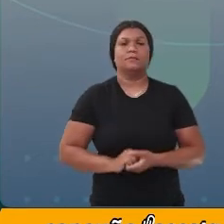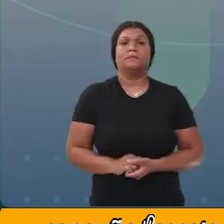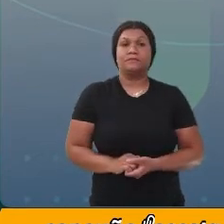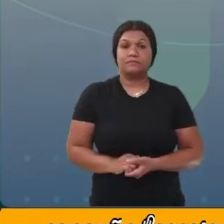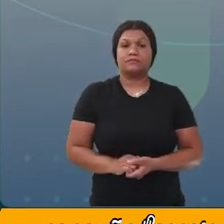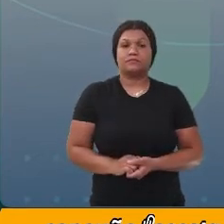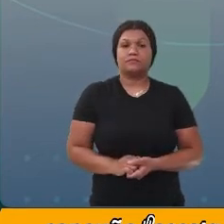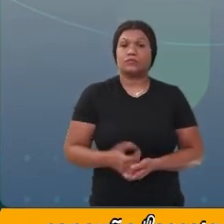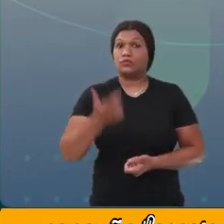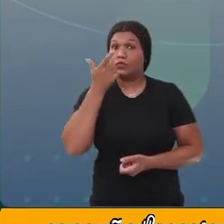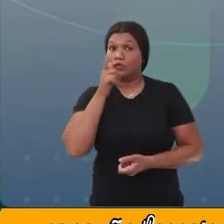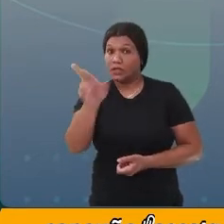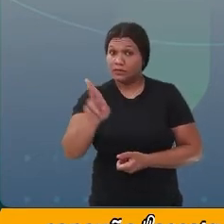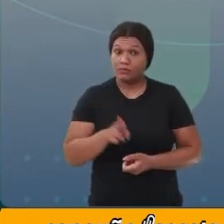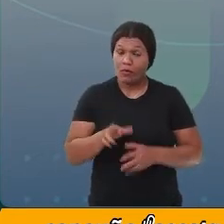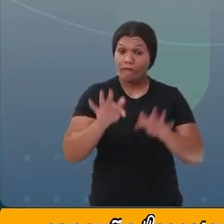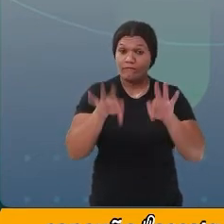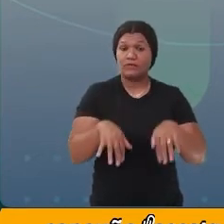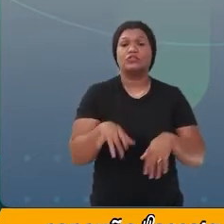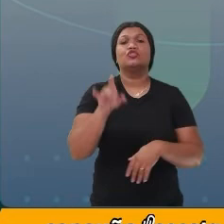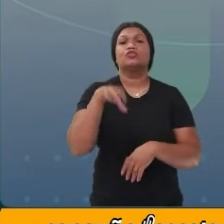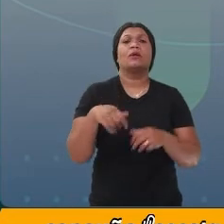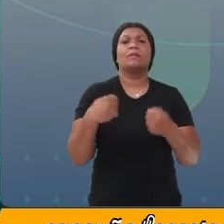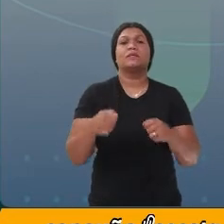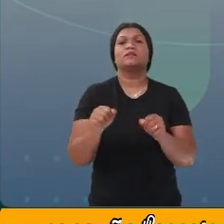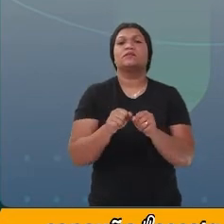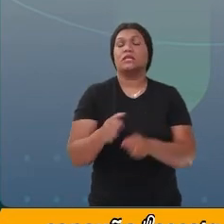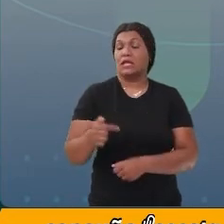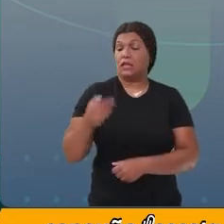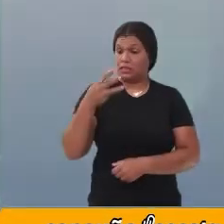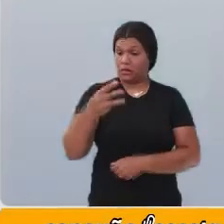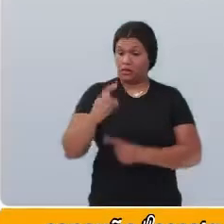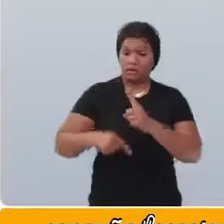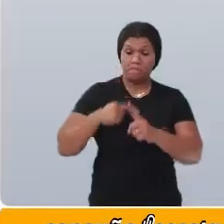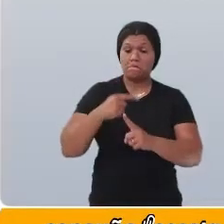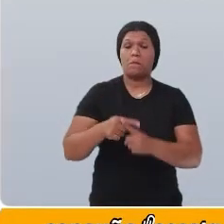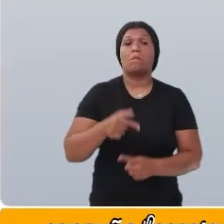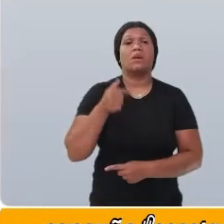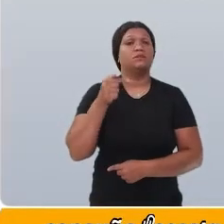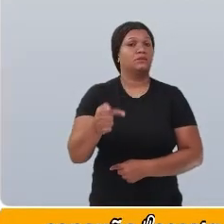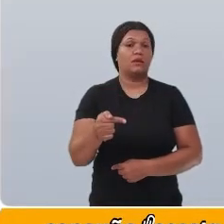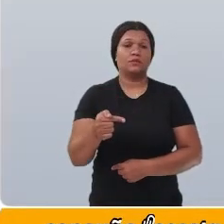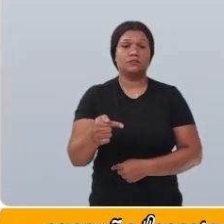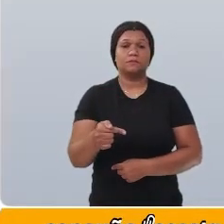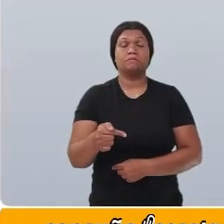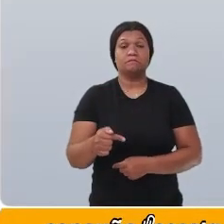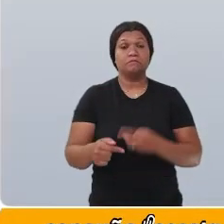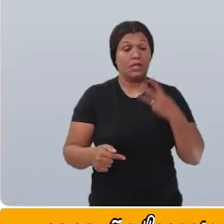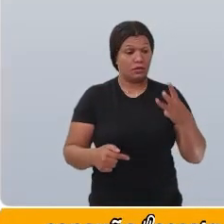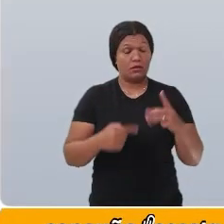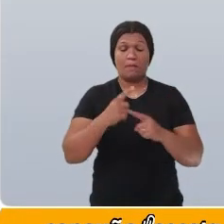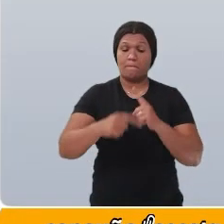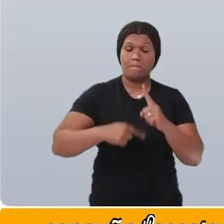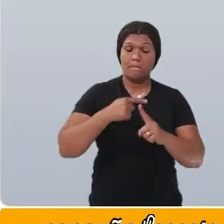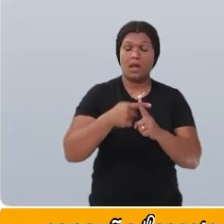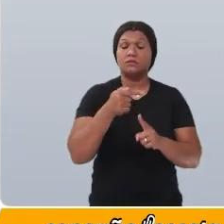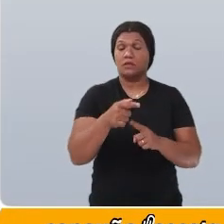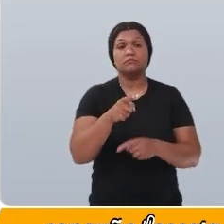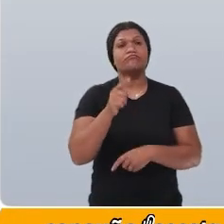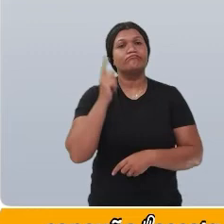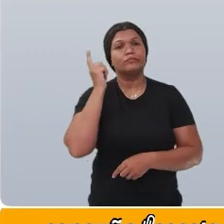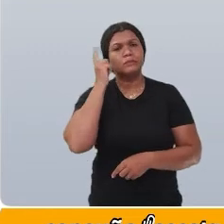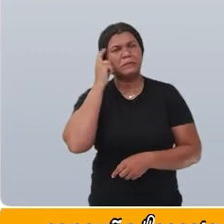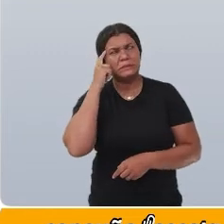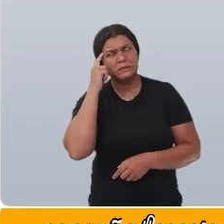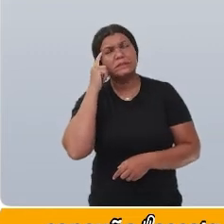Para fechar, agora é só fazer 3 mais 7. 3 mais 7 você também consegue